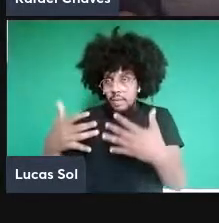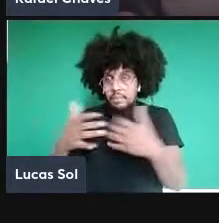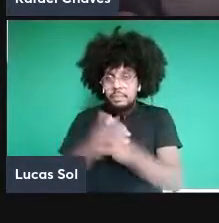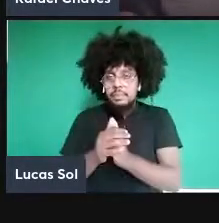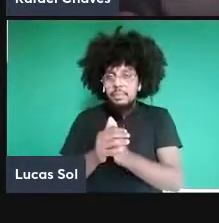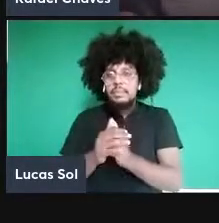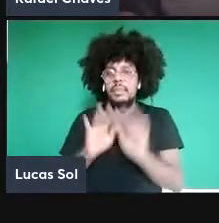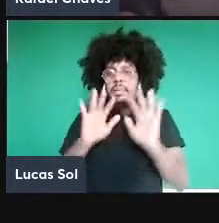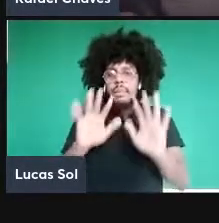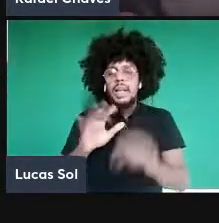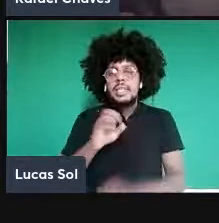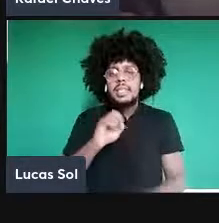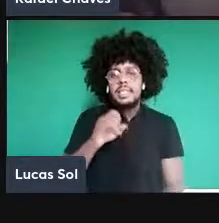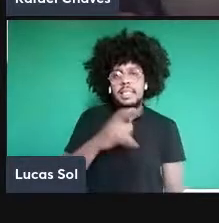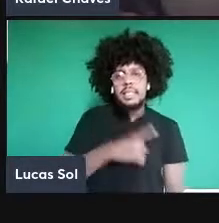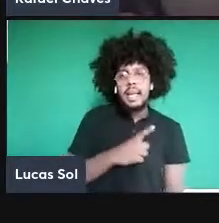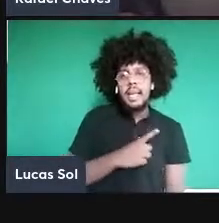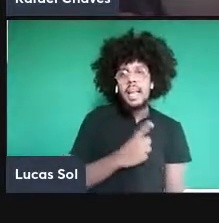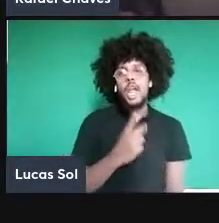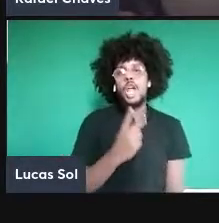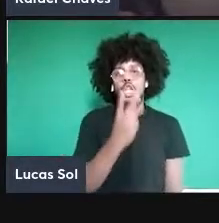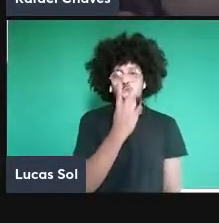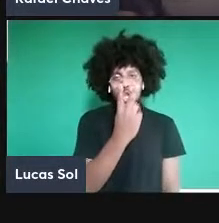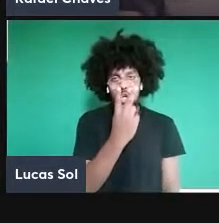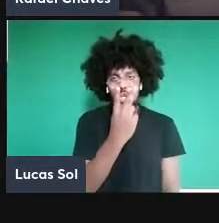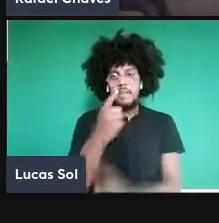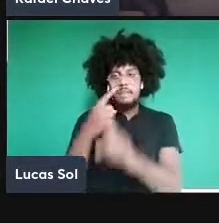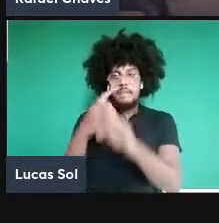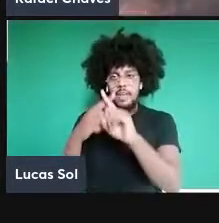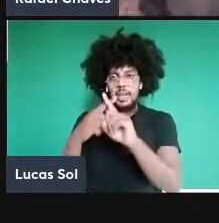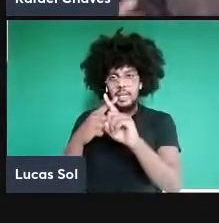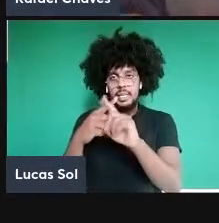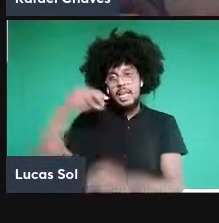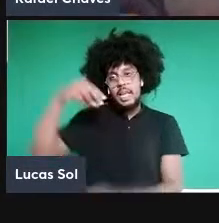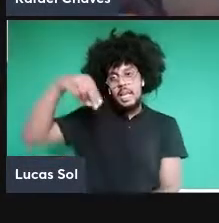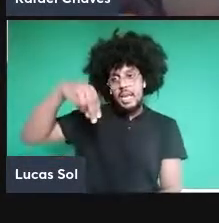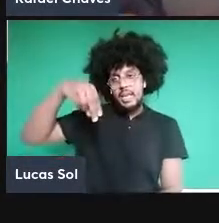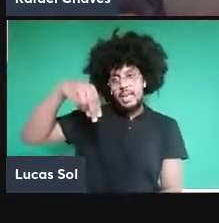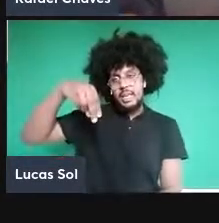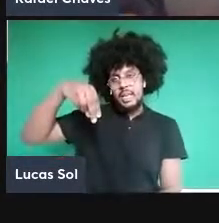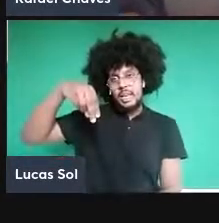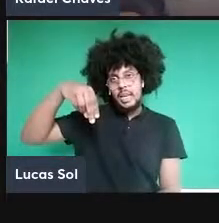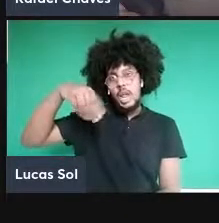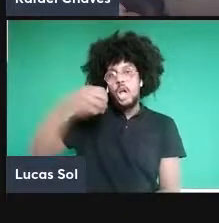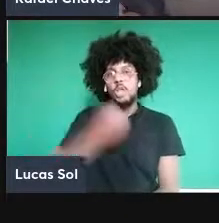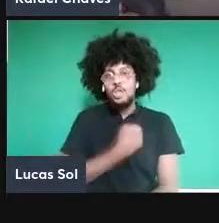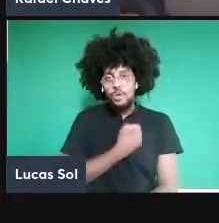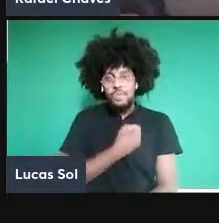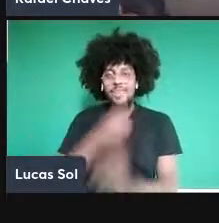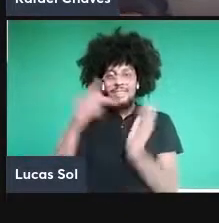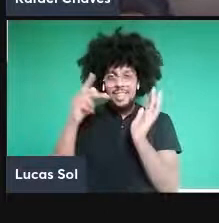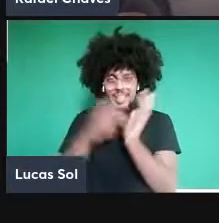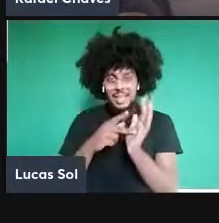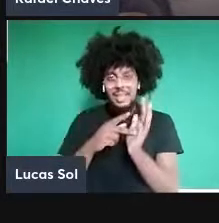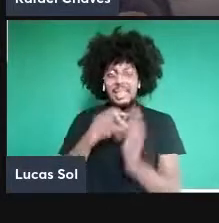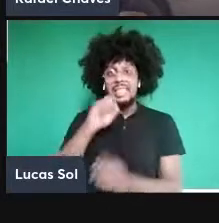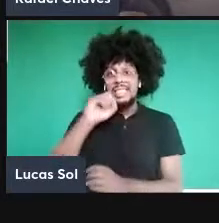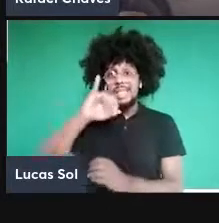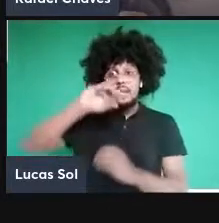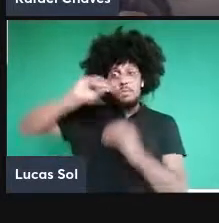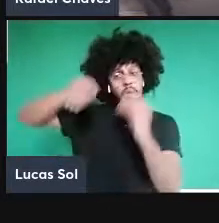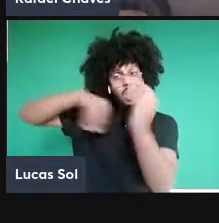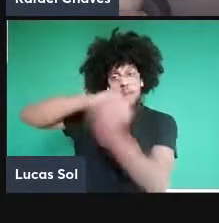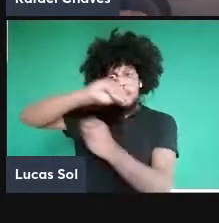n números reais mas o fato de que esses n qubits podem estar emaranhados entre si na verdade